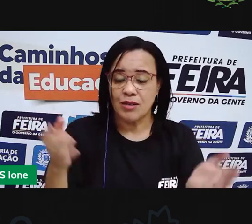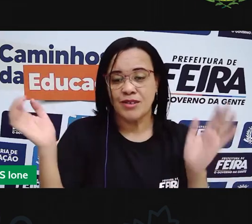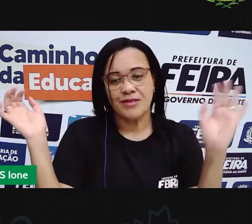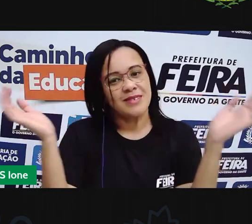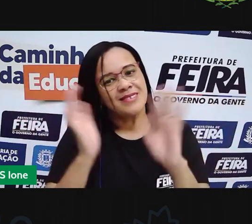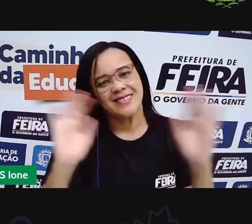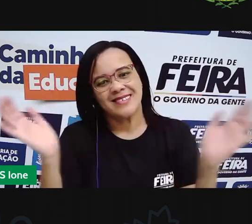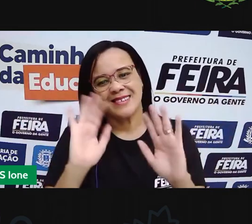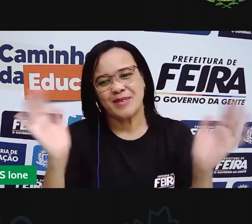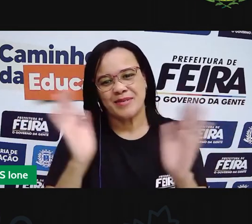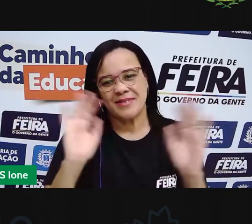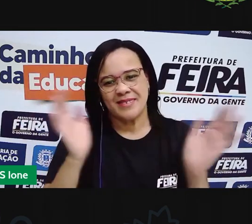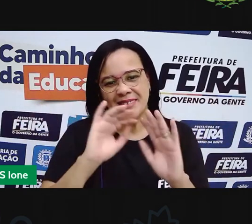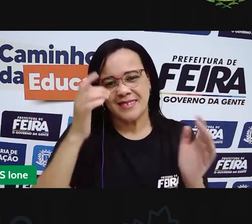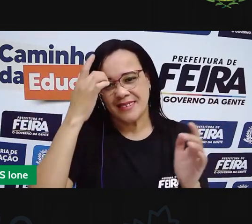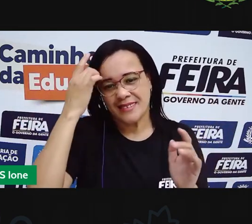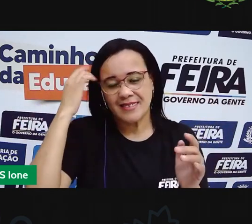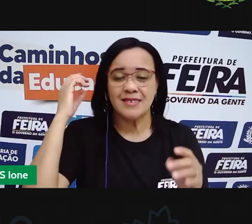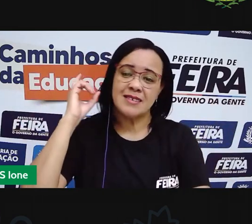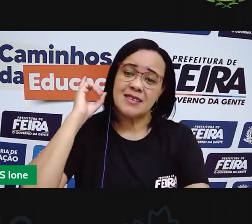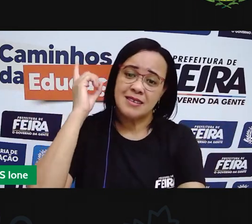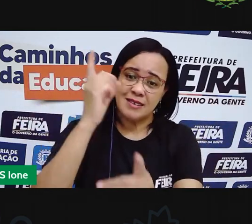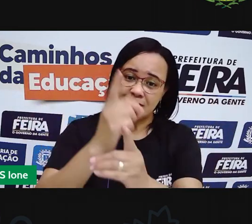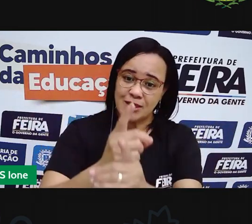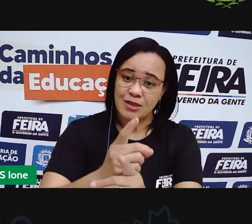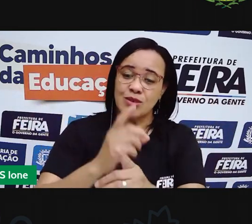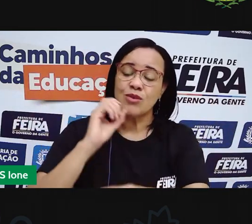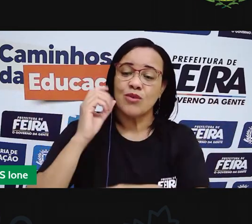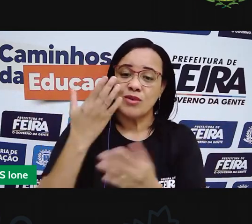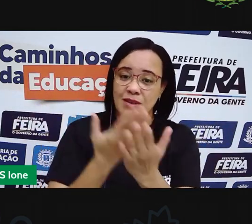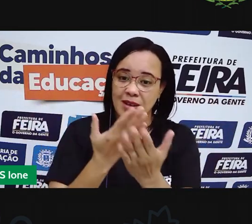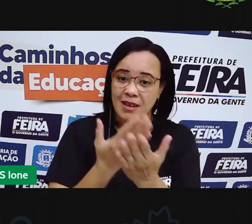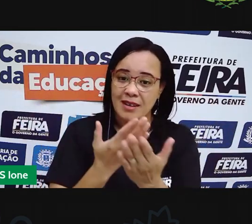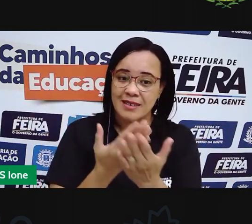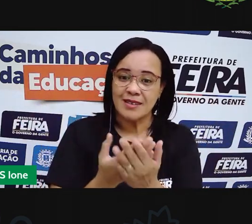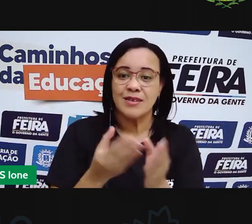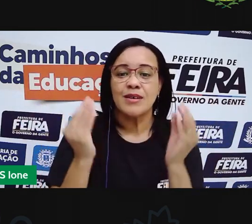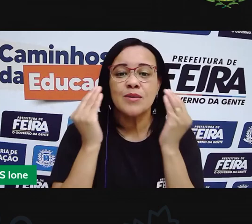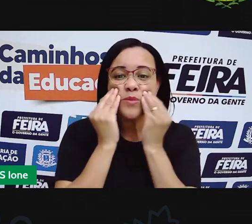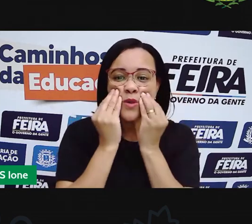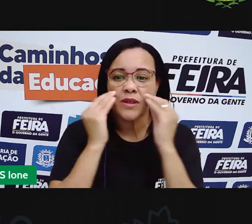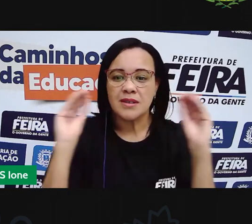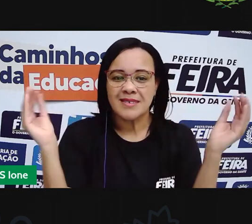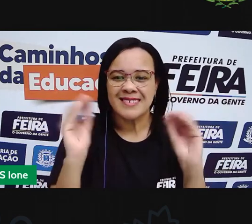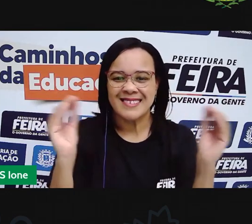e nos encontramos na próxima aula. bem, nosaturesatures Obrigada.